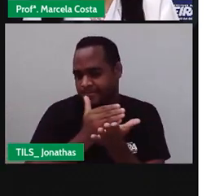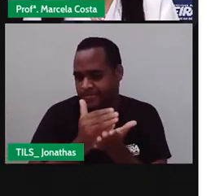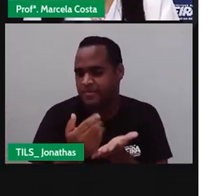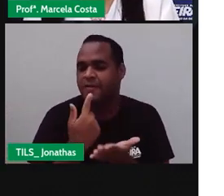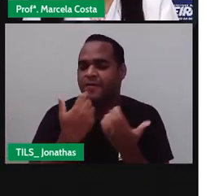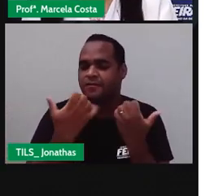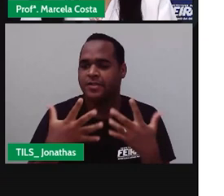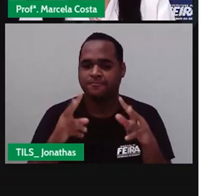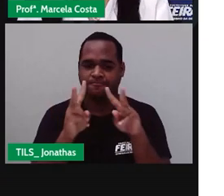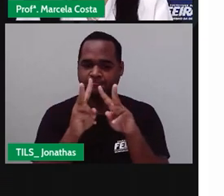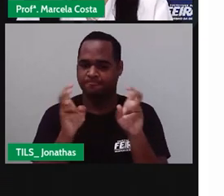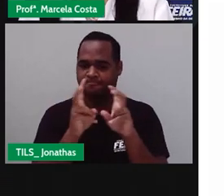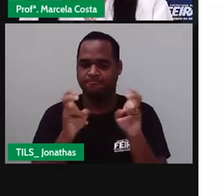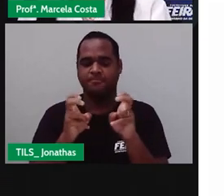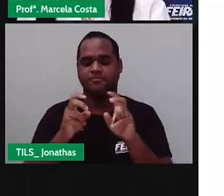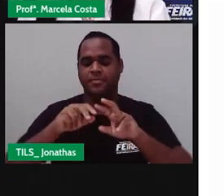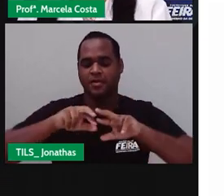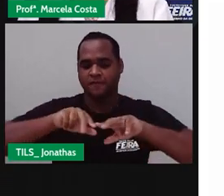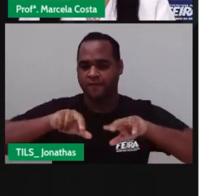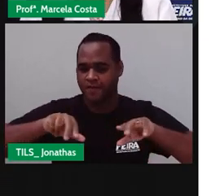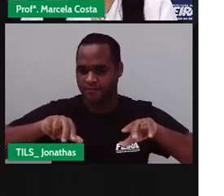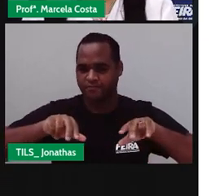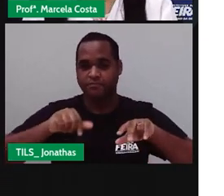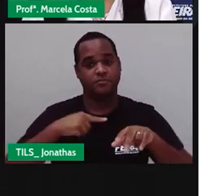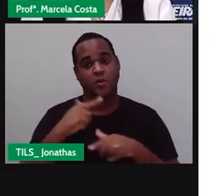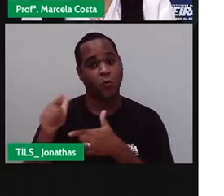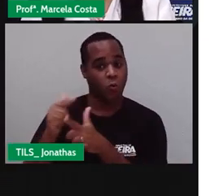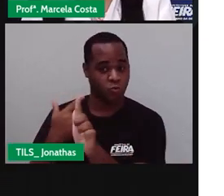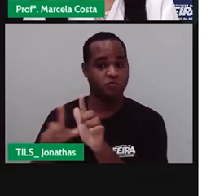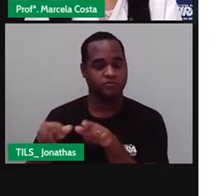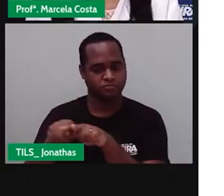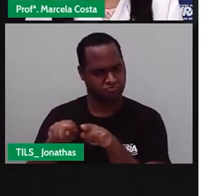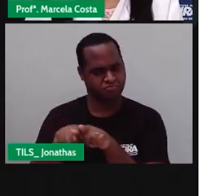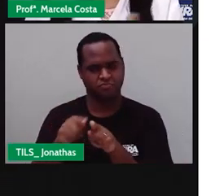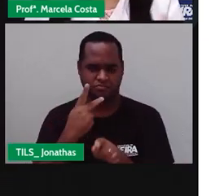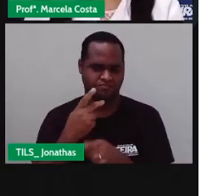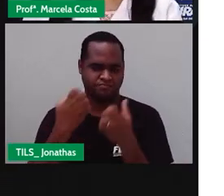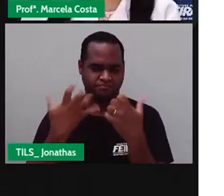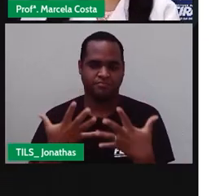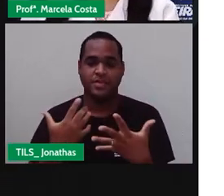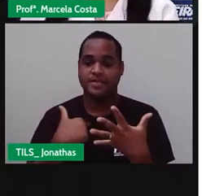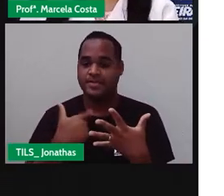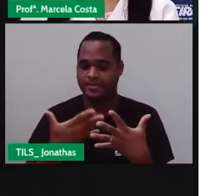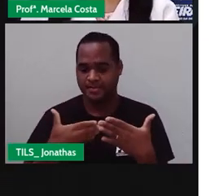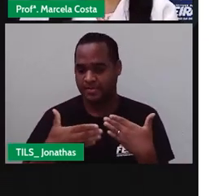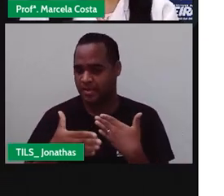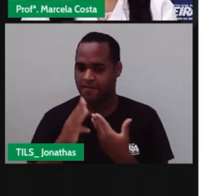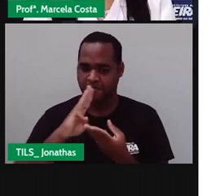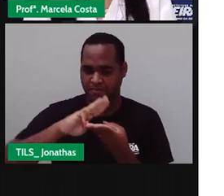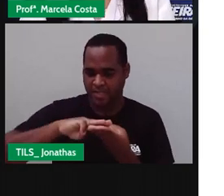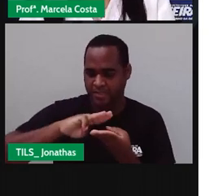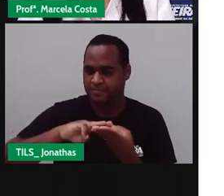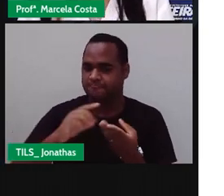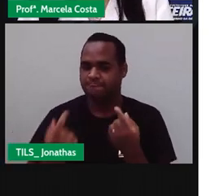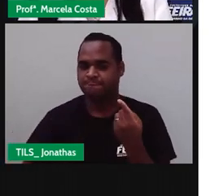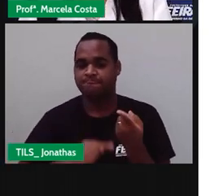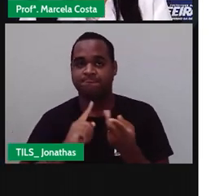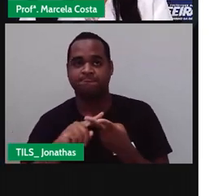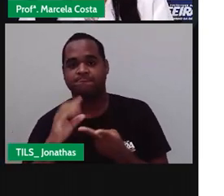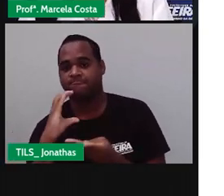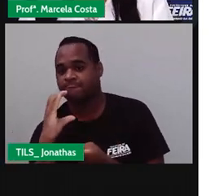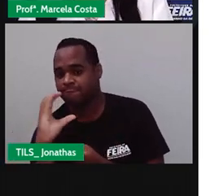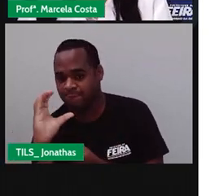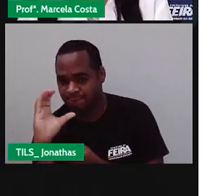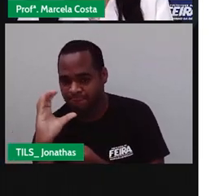esse tema nas outras aulas também. Nas aulas de matemática, nas aulas de ciências